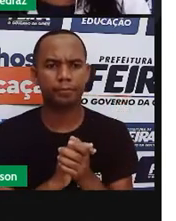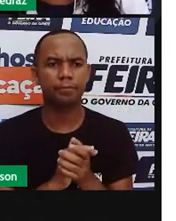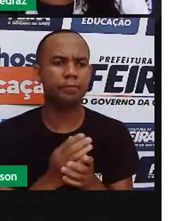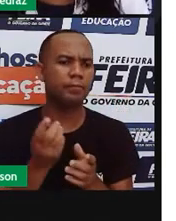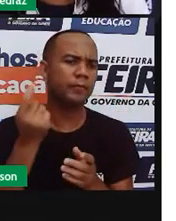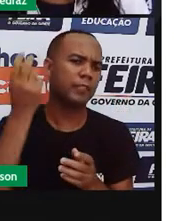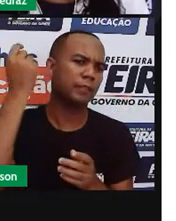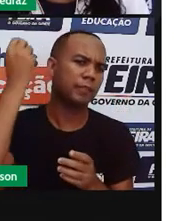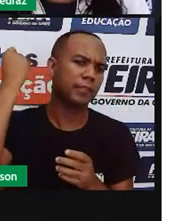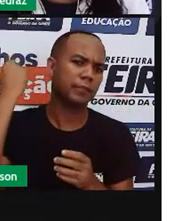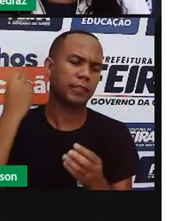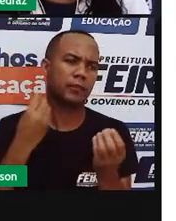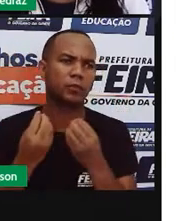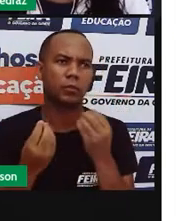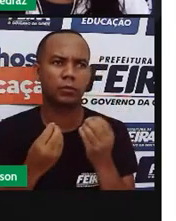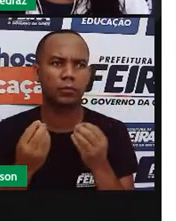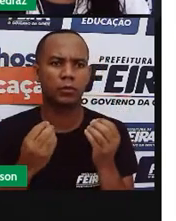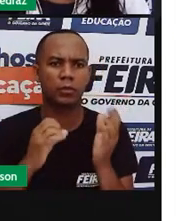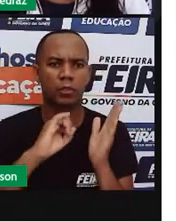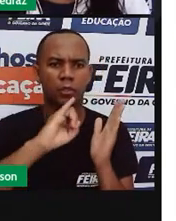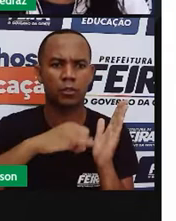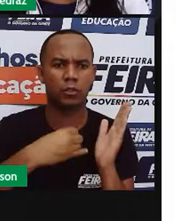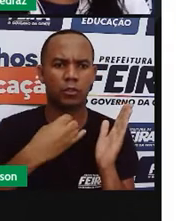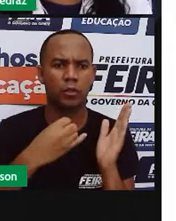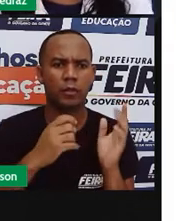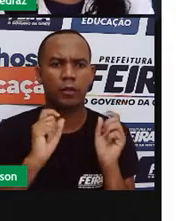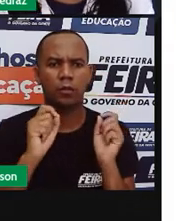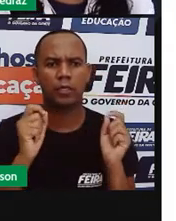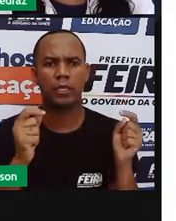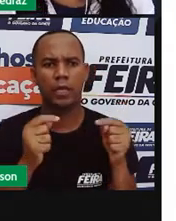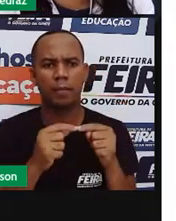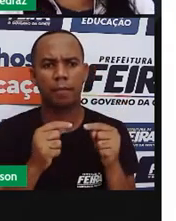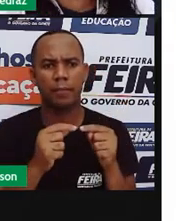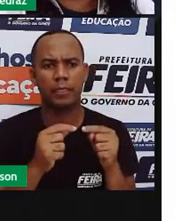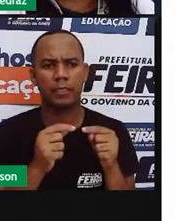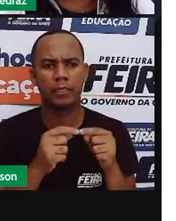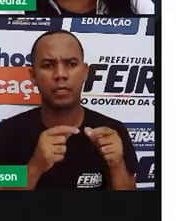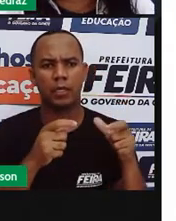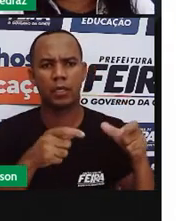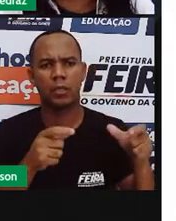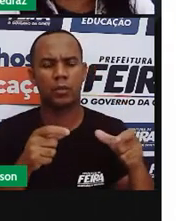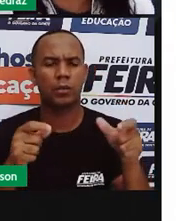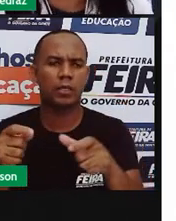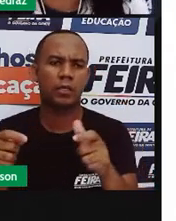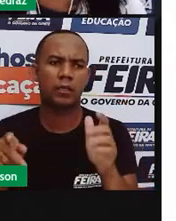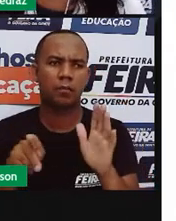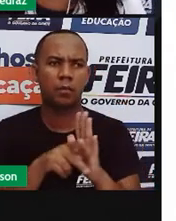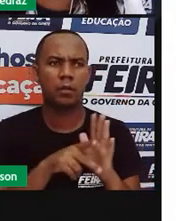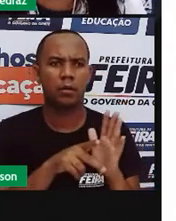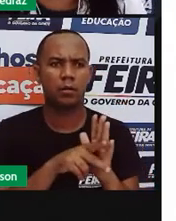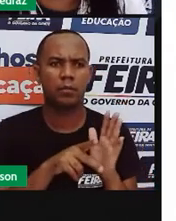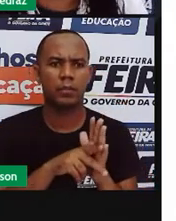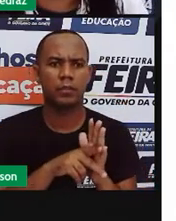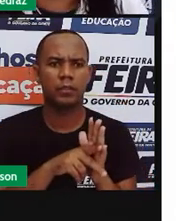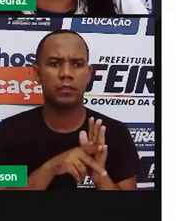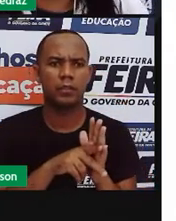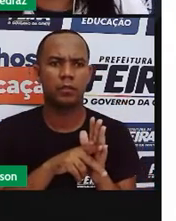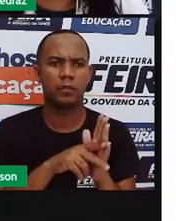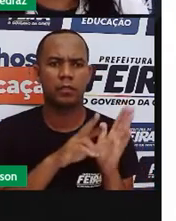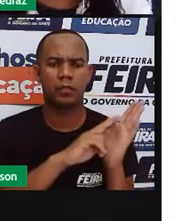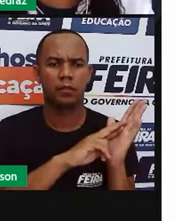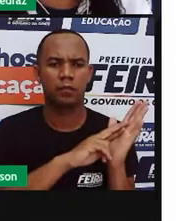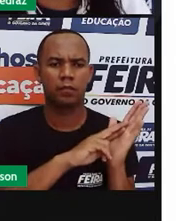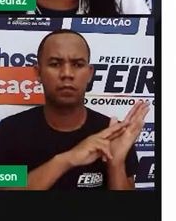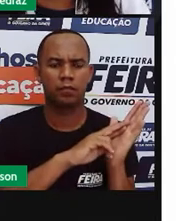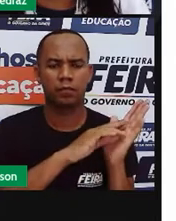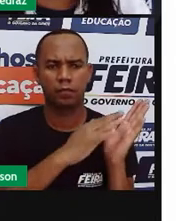Antigamente, os textos jornalísticos eram concentrados apenas em jornais impressos e em revistas. Eram os